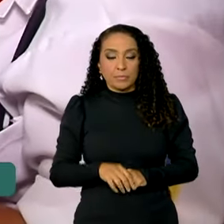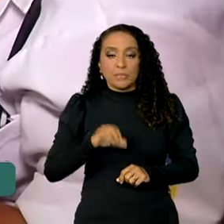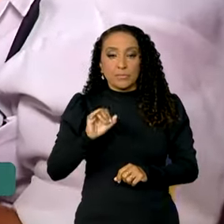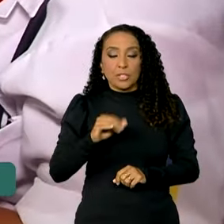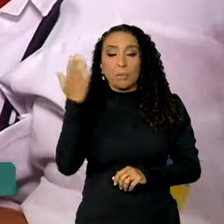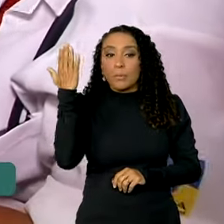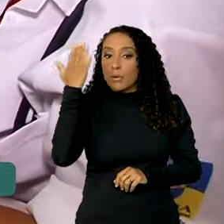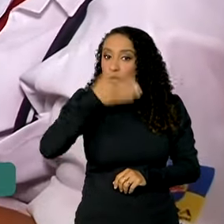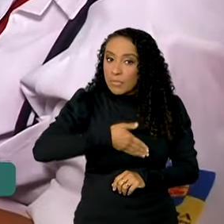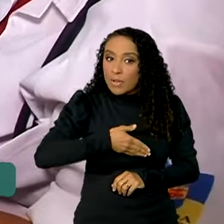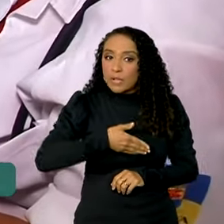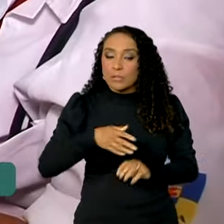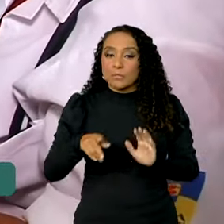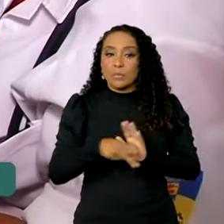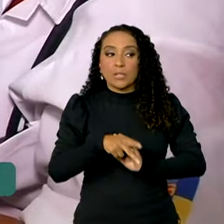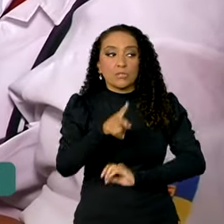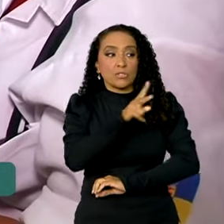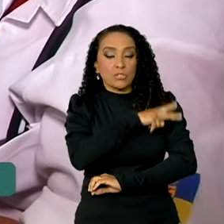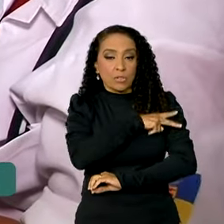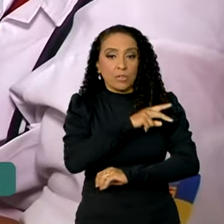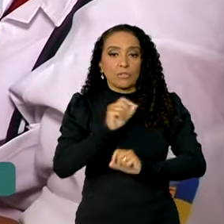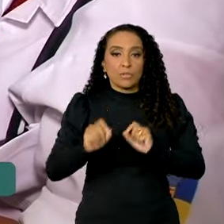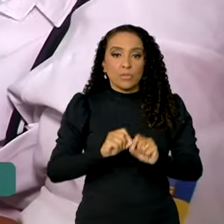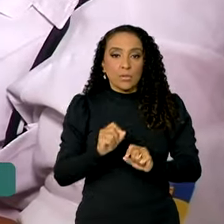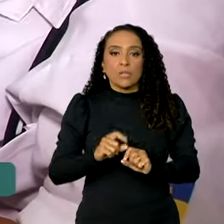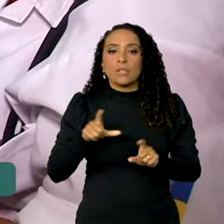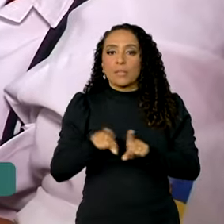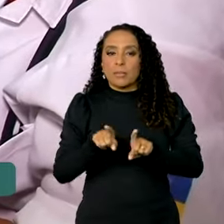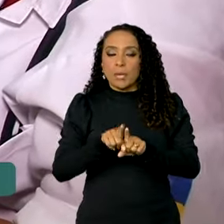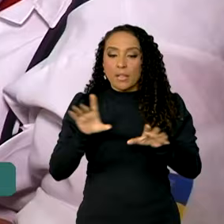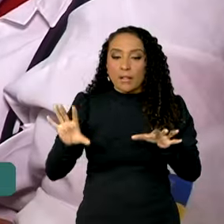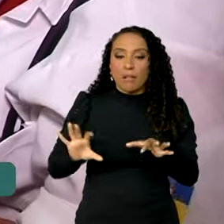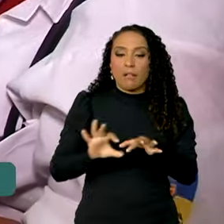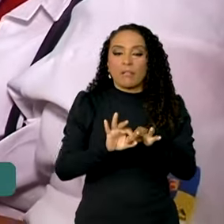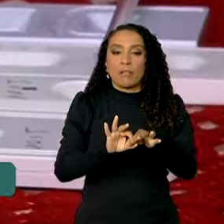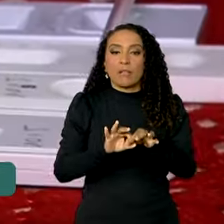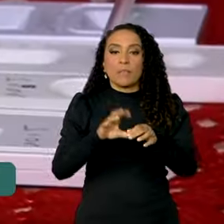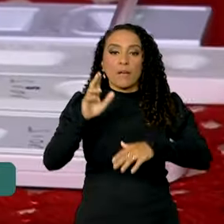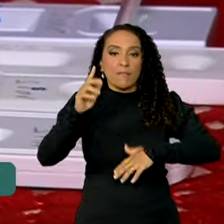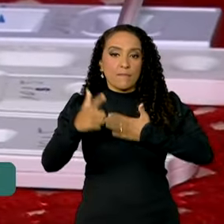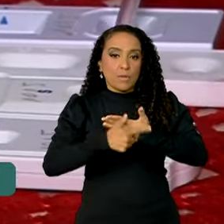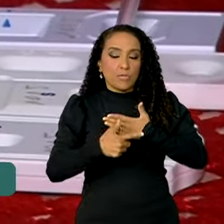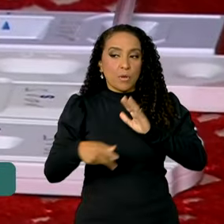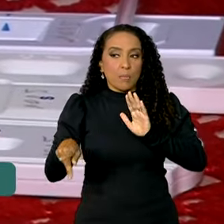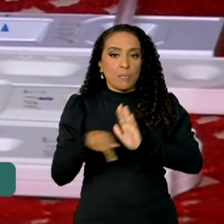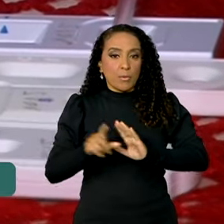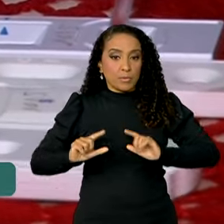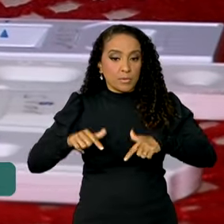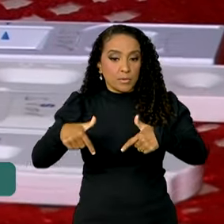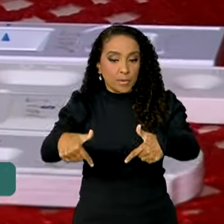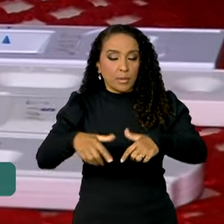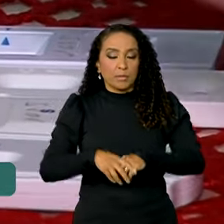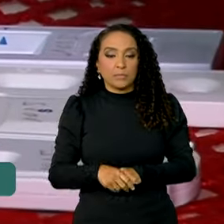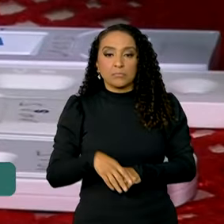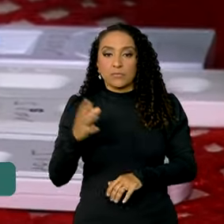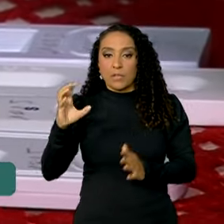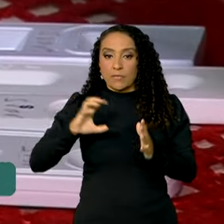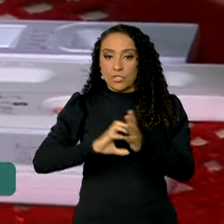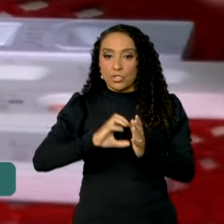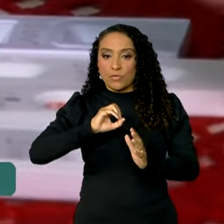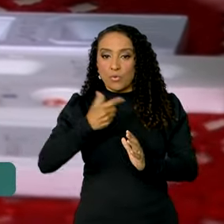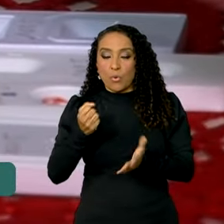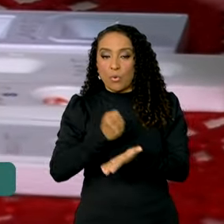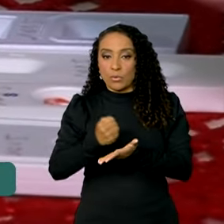que comprovadas pela chefia imediata e estejam relacionadas às funções do cargo que ocupam, seja efetivo